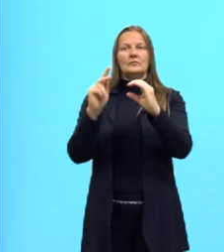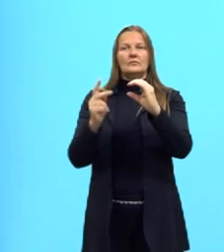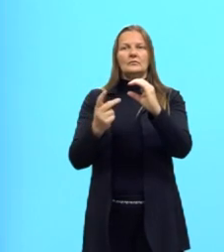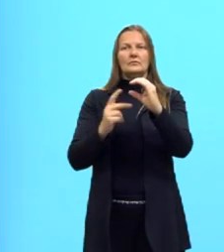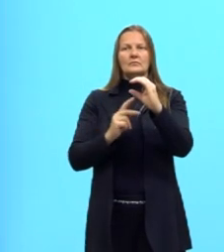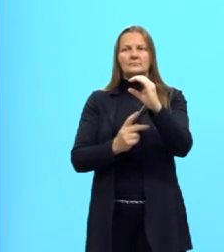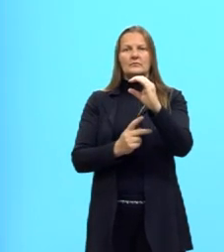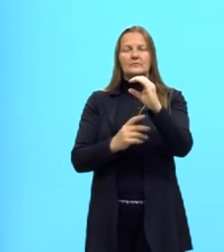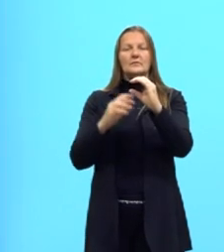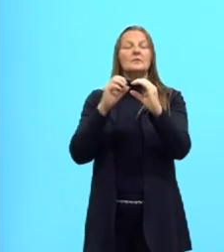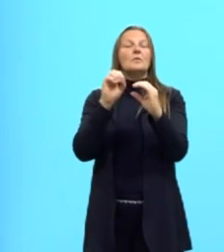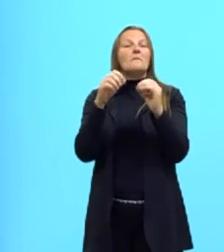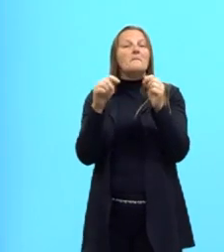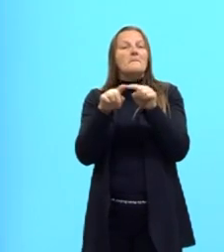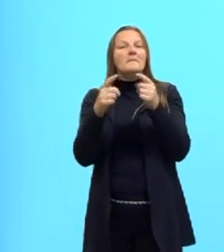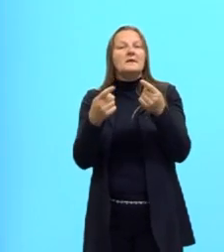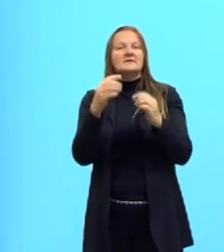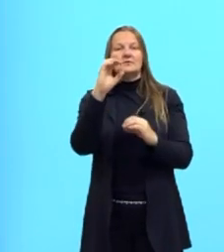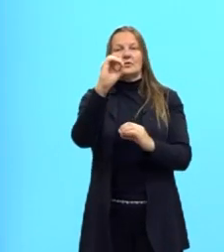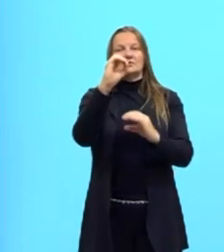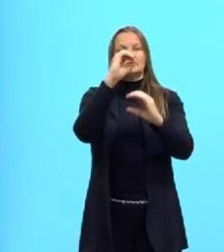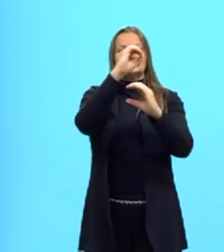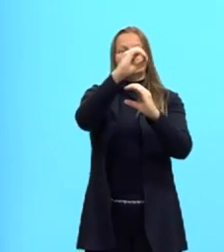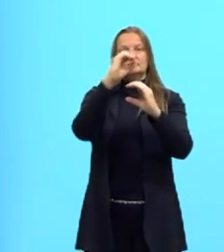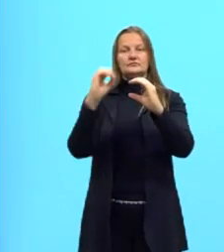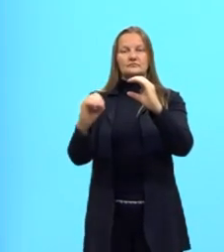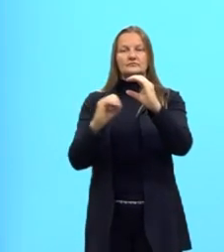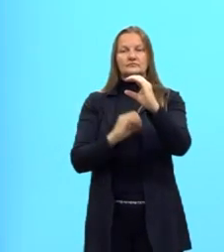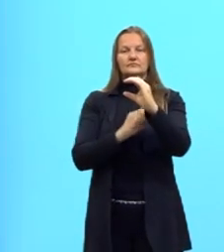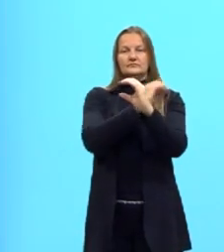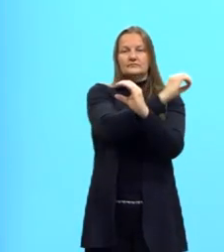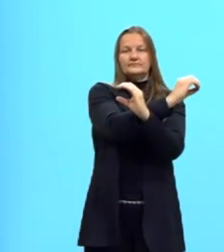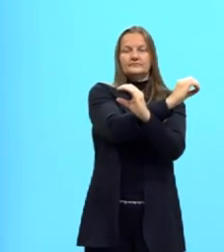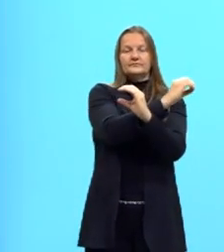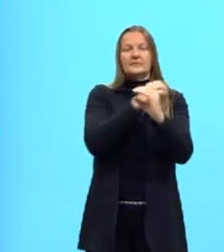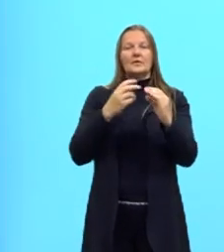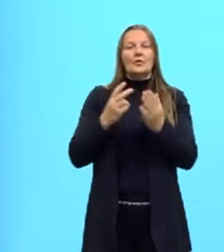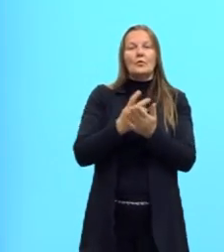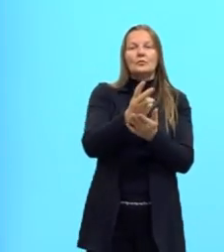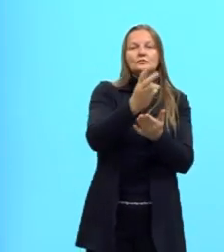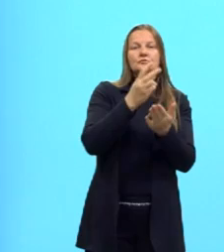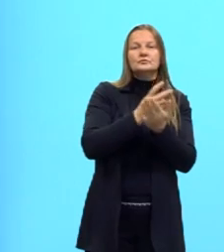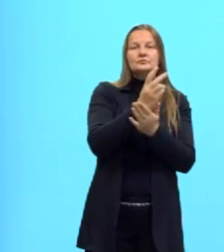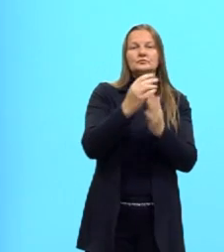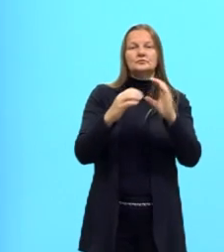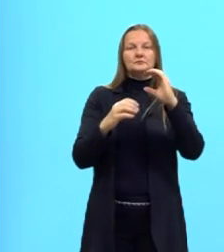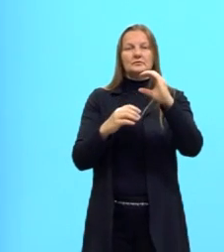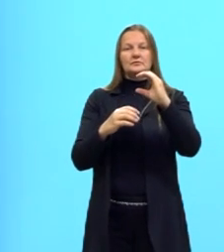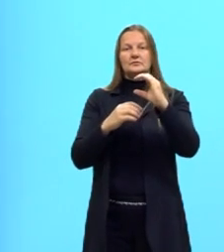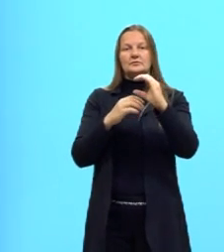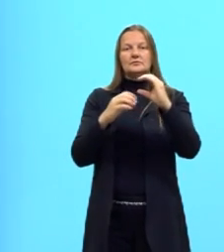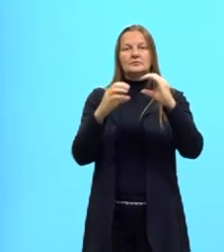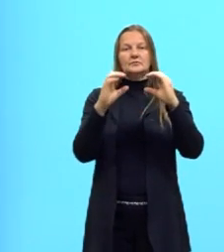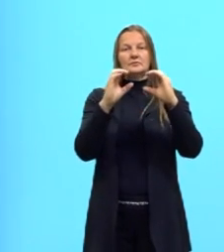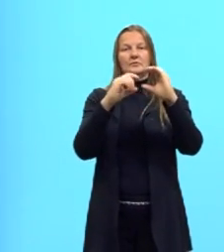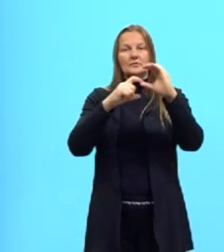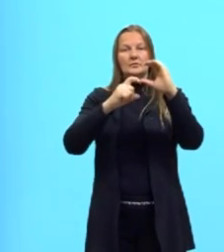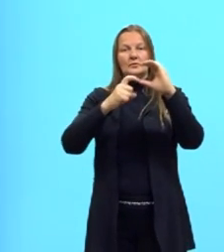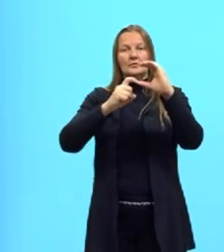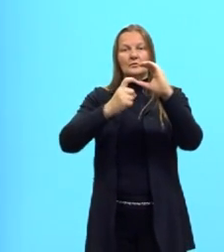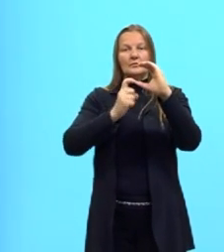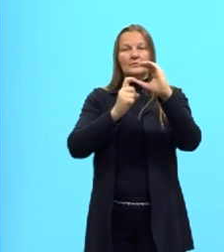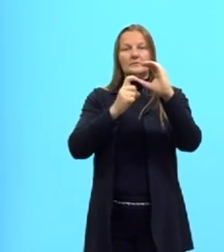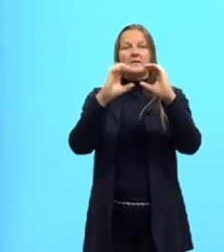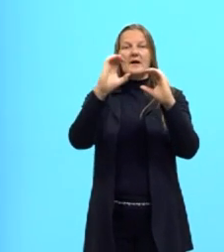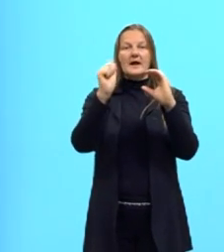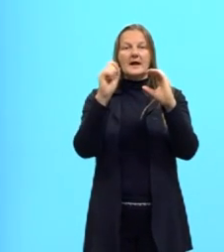duas, três. Então, essa quarta vai ser a continuação da cadeia carbônica, certo? Formando, aqui, sempre o